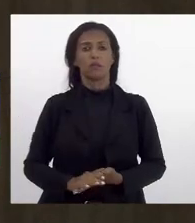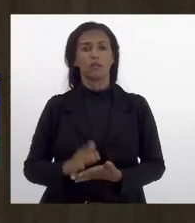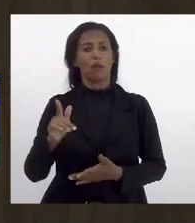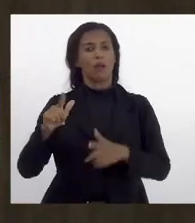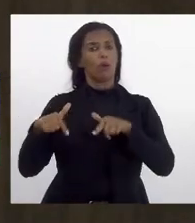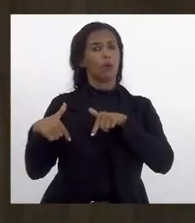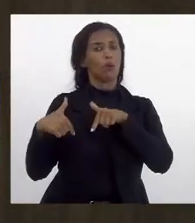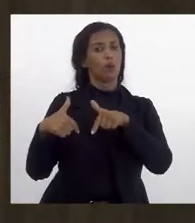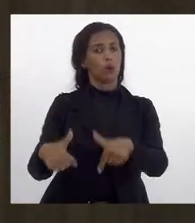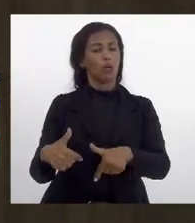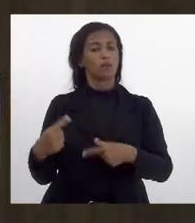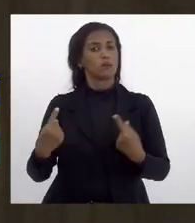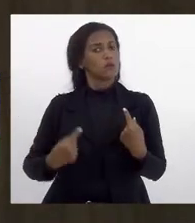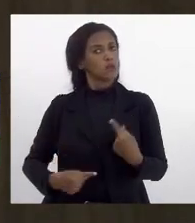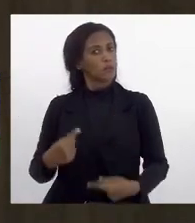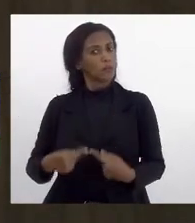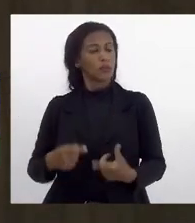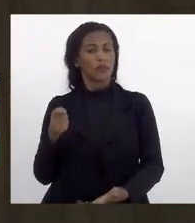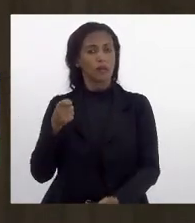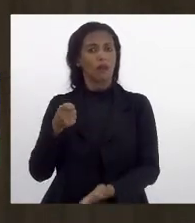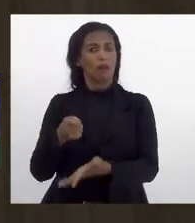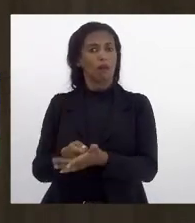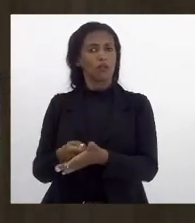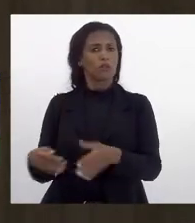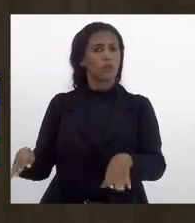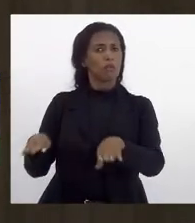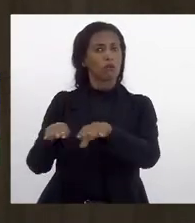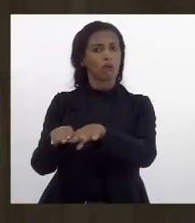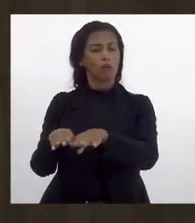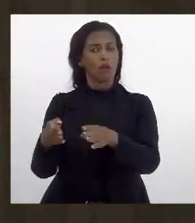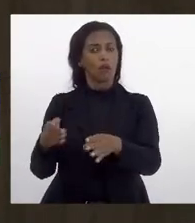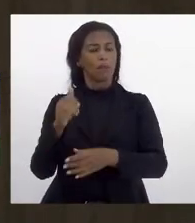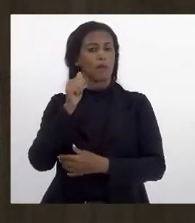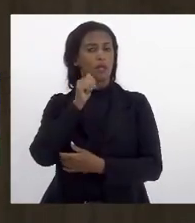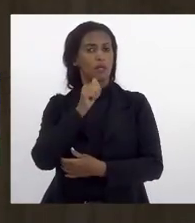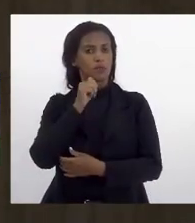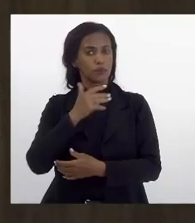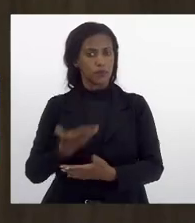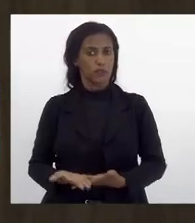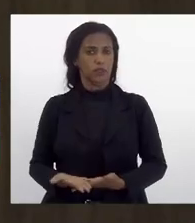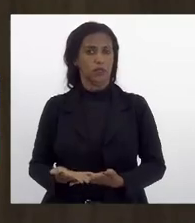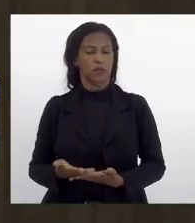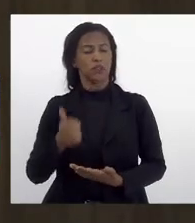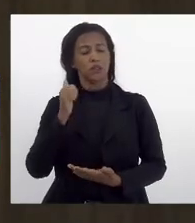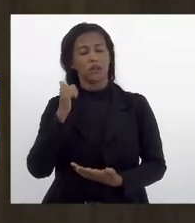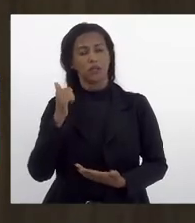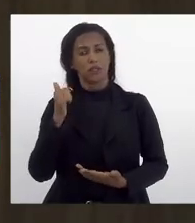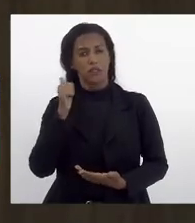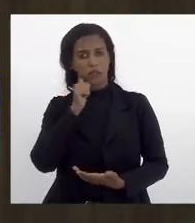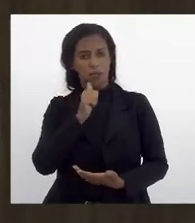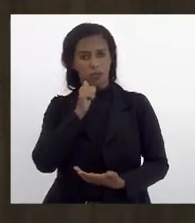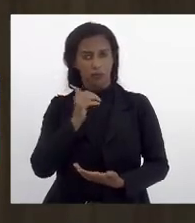execução dessa política na garantia de equidade para as nossas meninas e mulheres